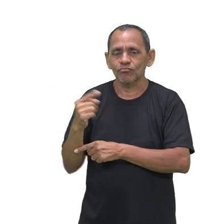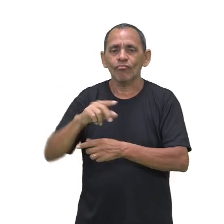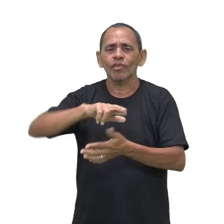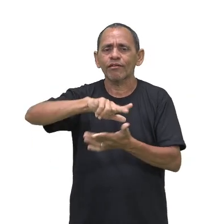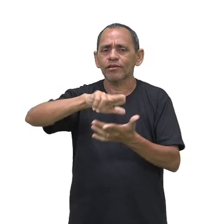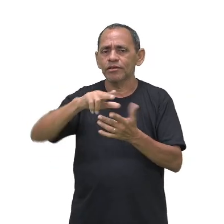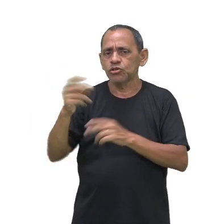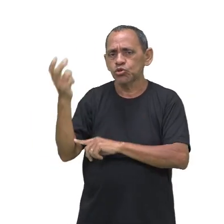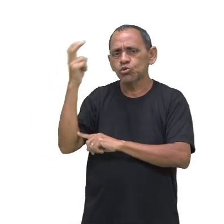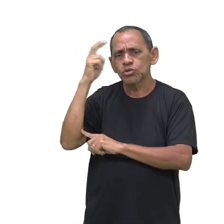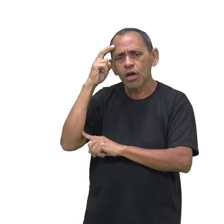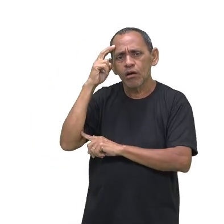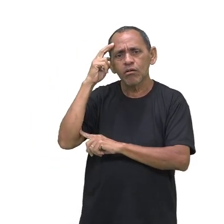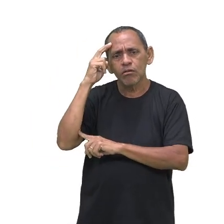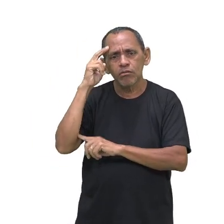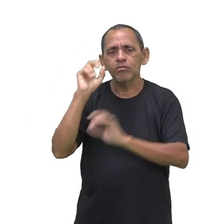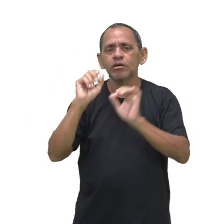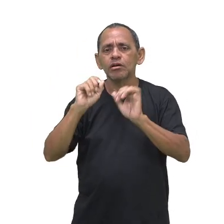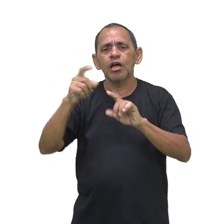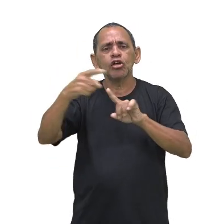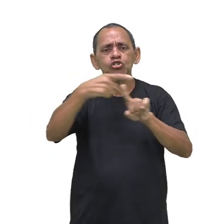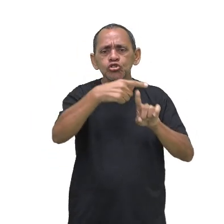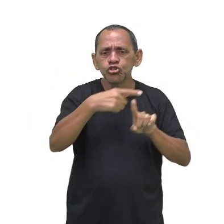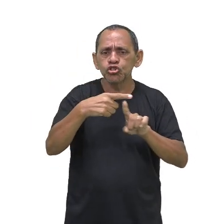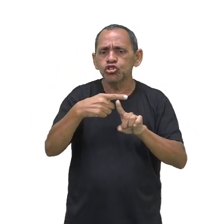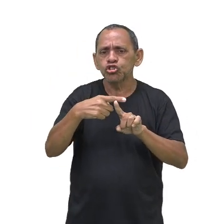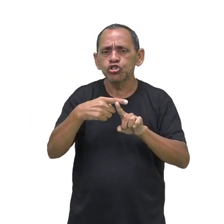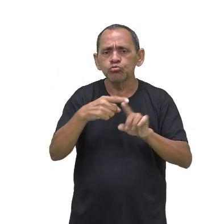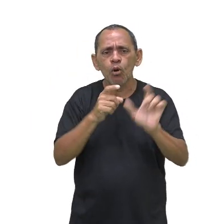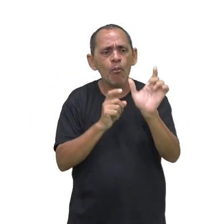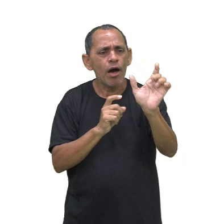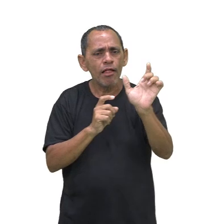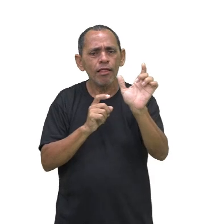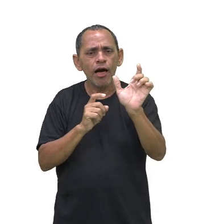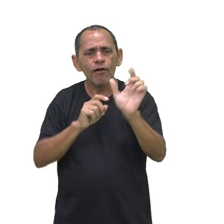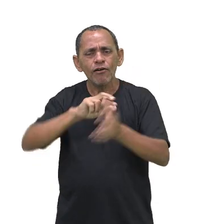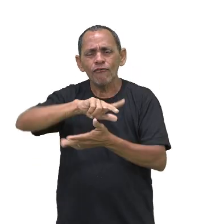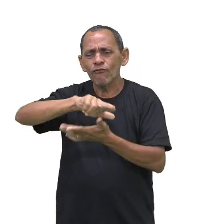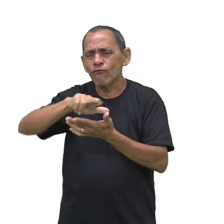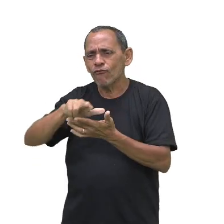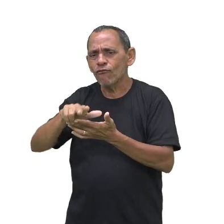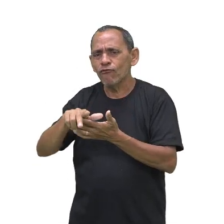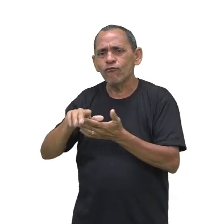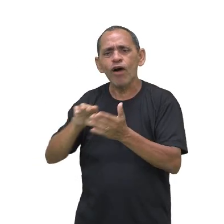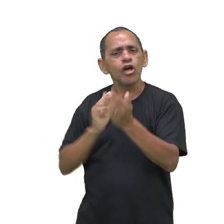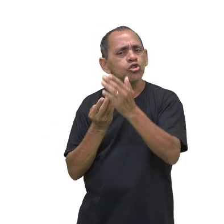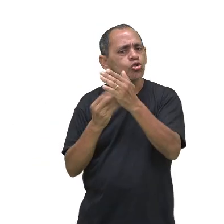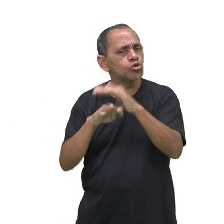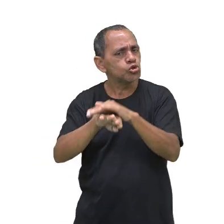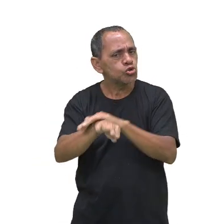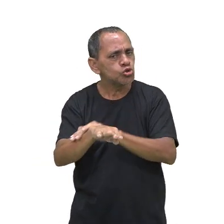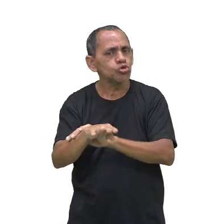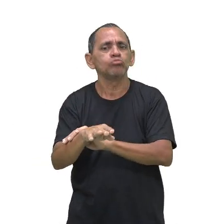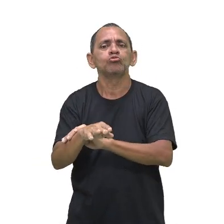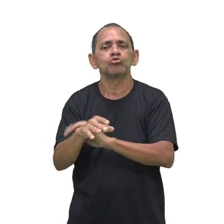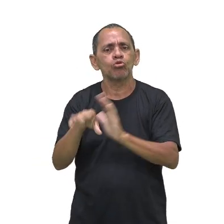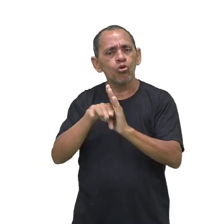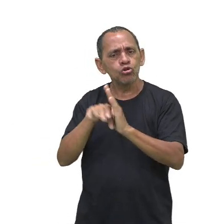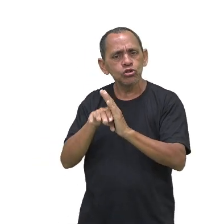é um termo que se refere aos variados costumes do qual uma sociedade está